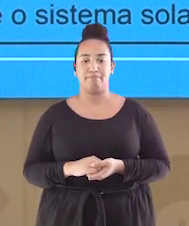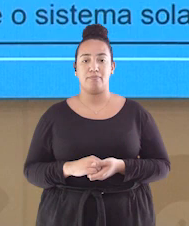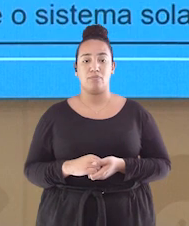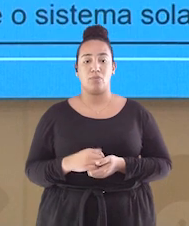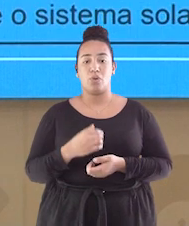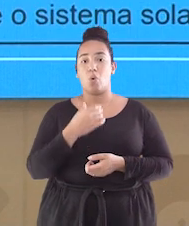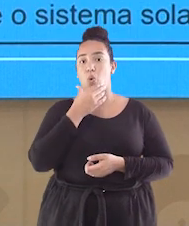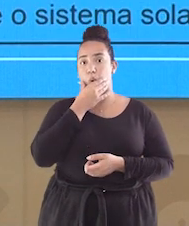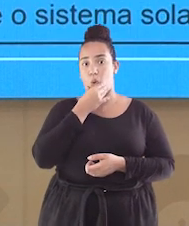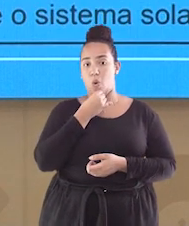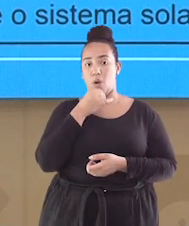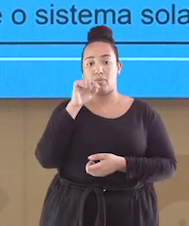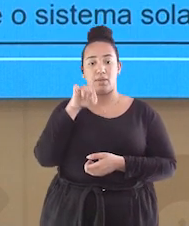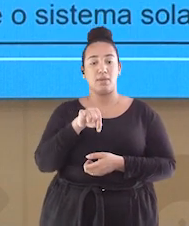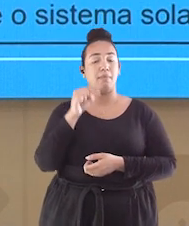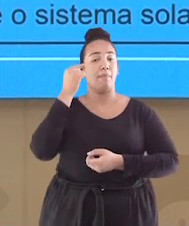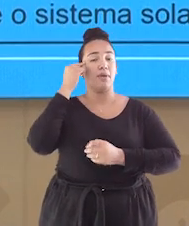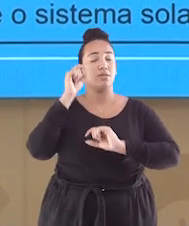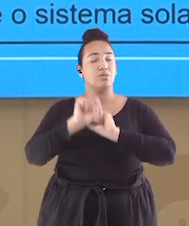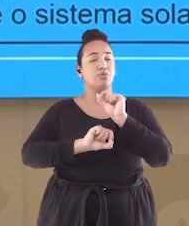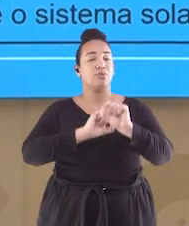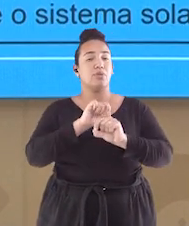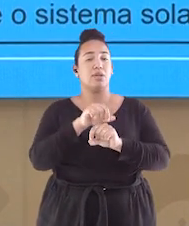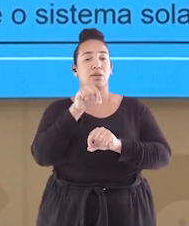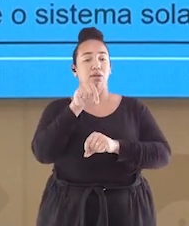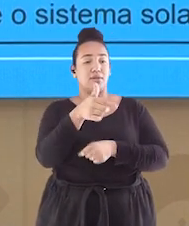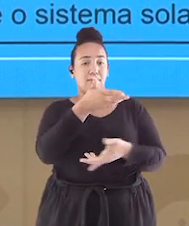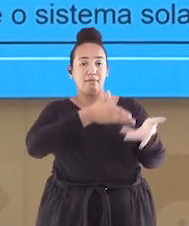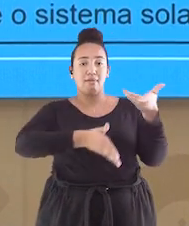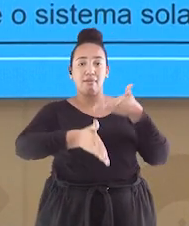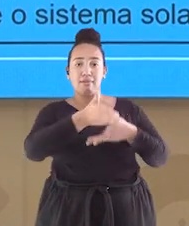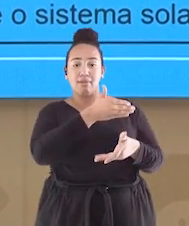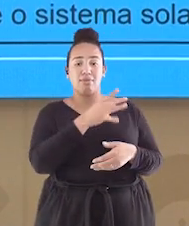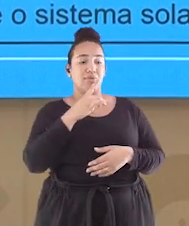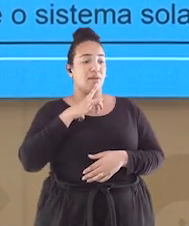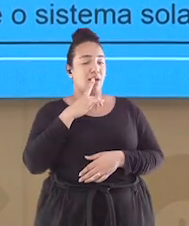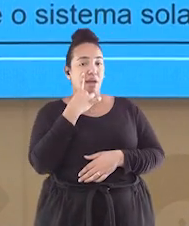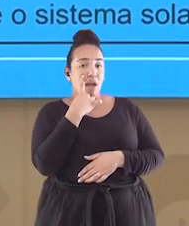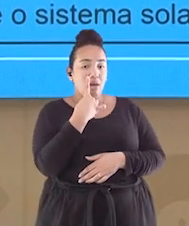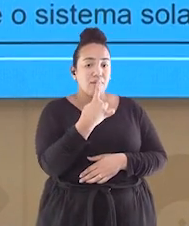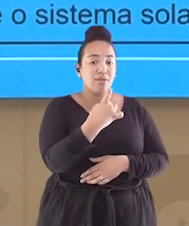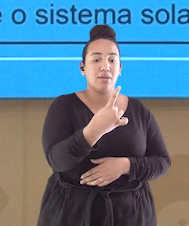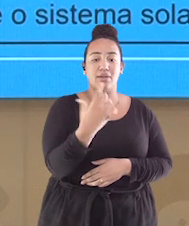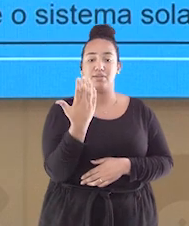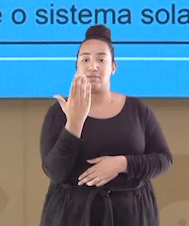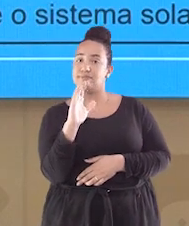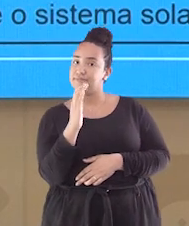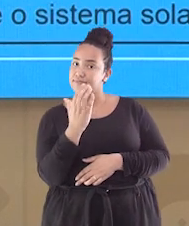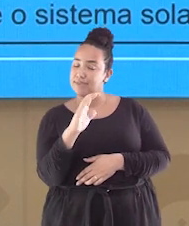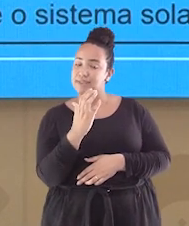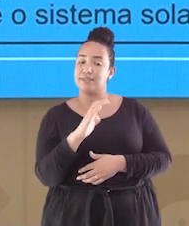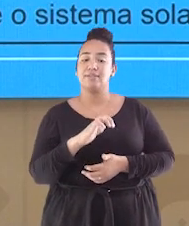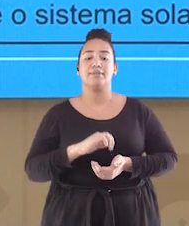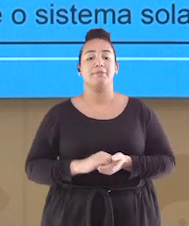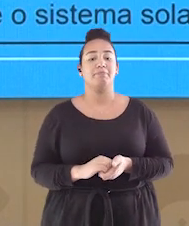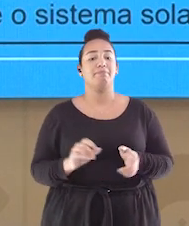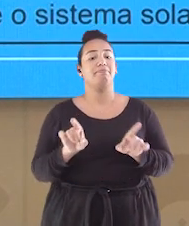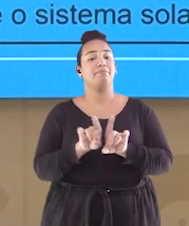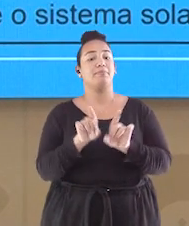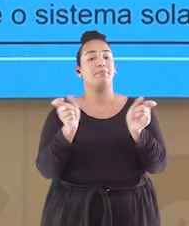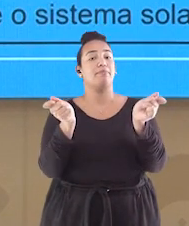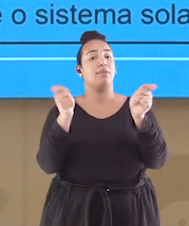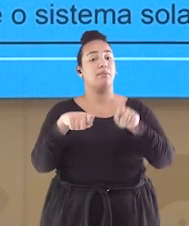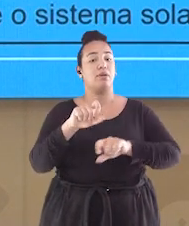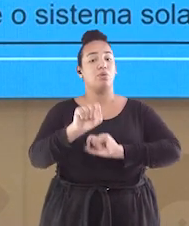a programação estimula o interesse pela ciência. Veja que legal, hein, pais e família? E permite que as